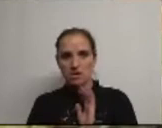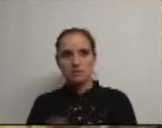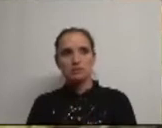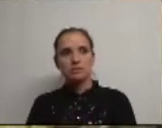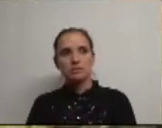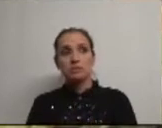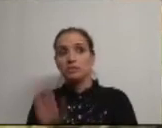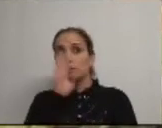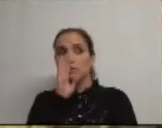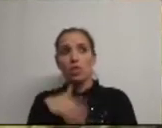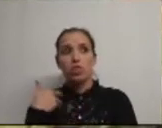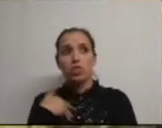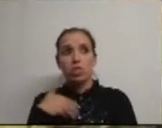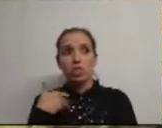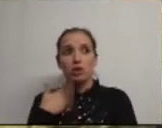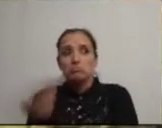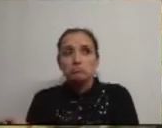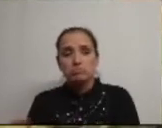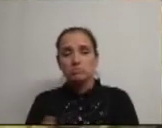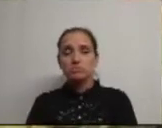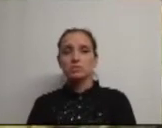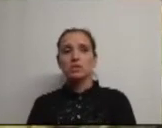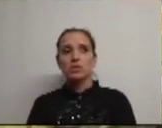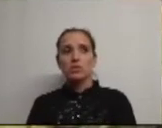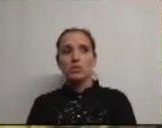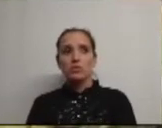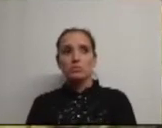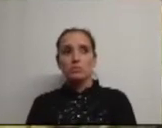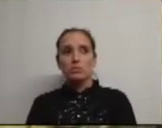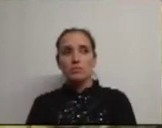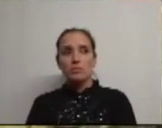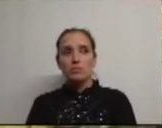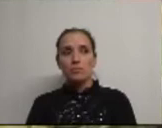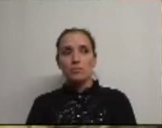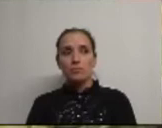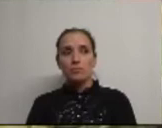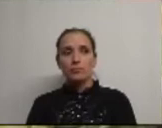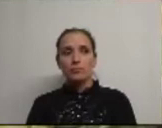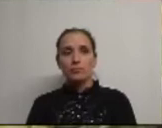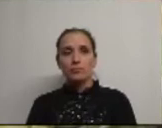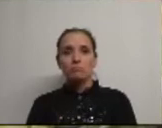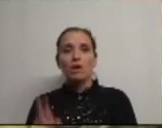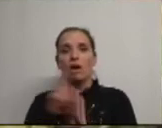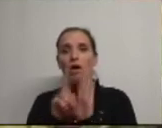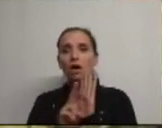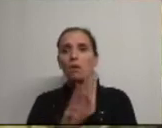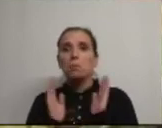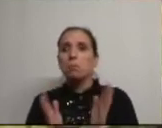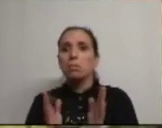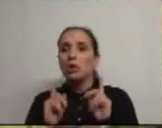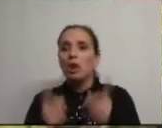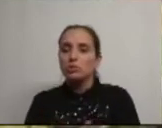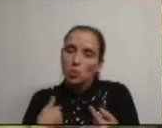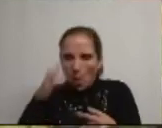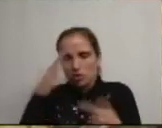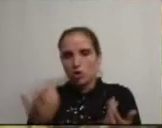Se não, se não há interessados em intervir, e portanto o Regimento não manda que seja no início, mas eu penso que